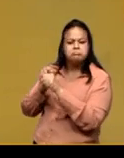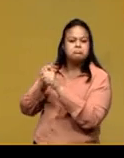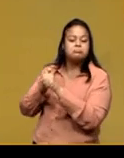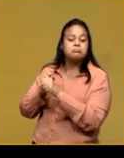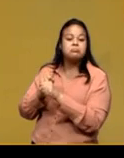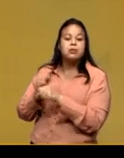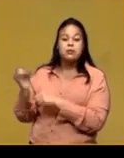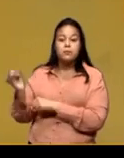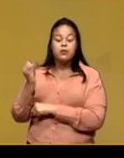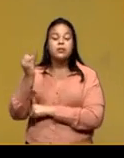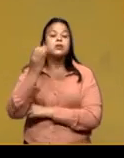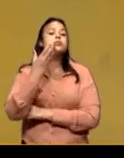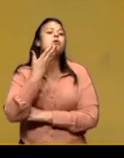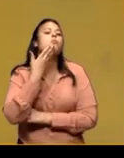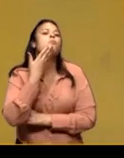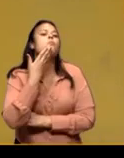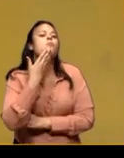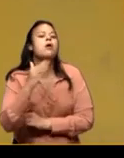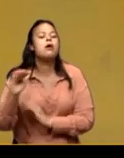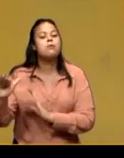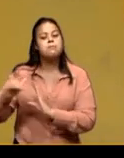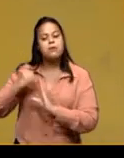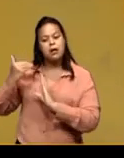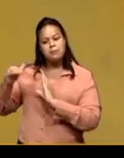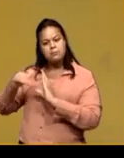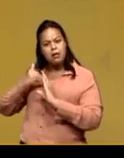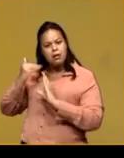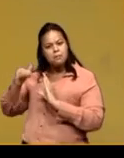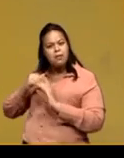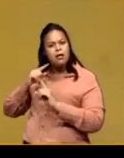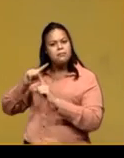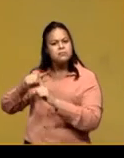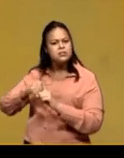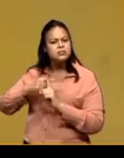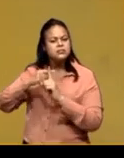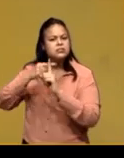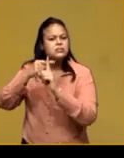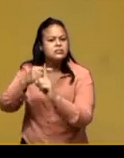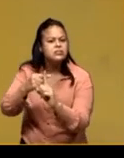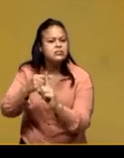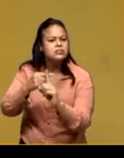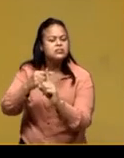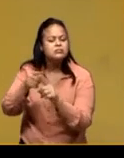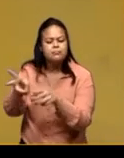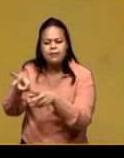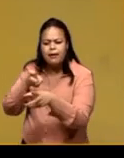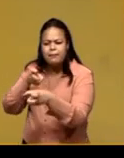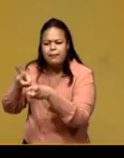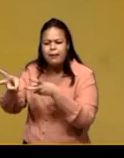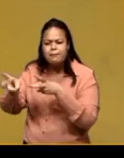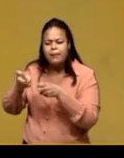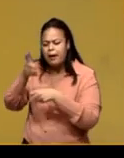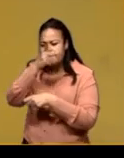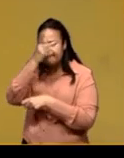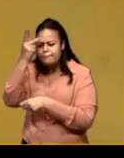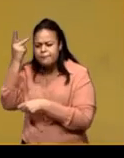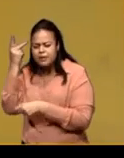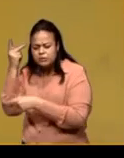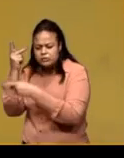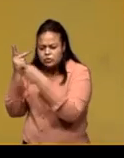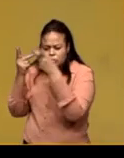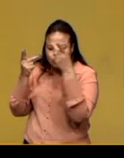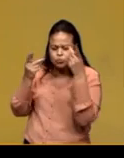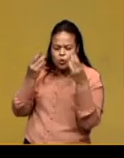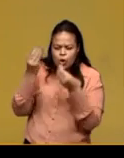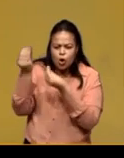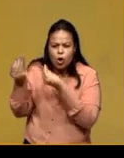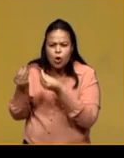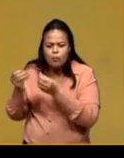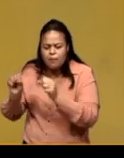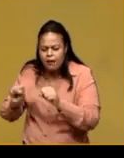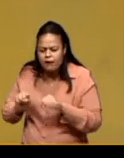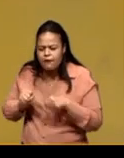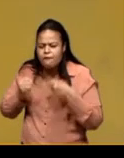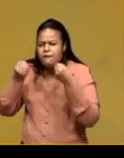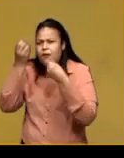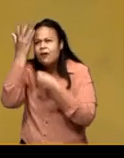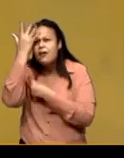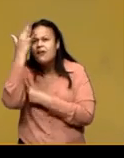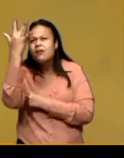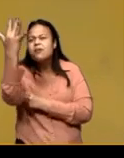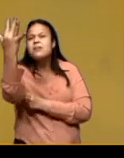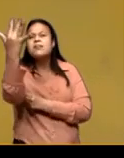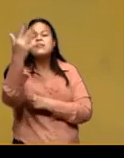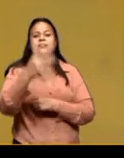importância de trazer mensagens positivas e resgatar em algumas pessoas a força dos sonhos?